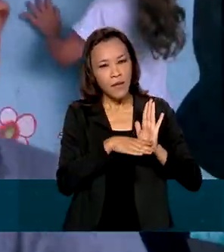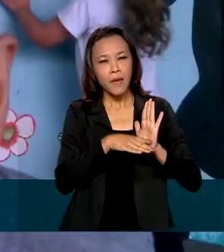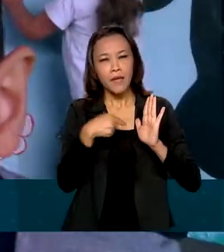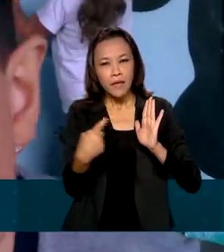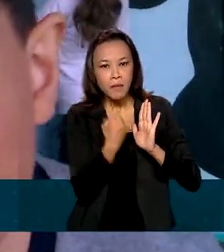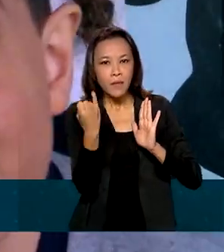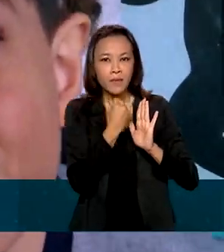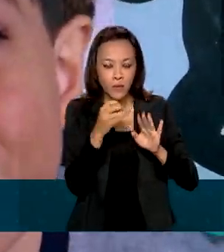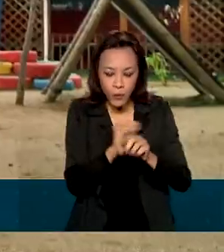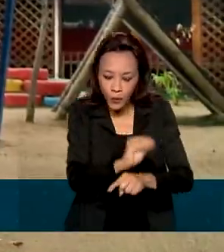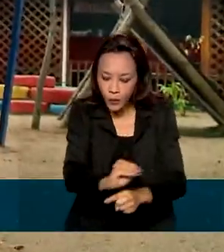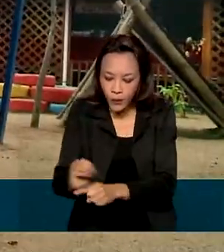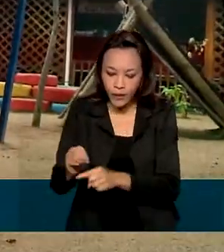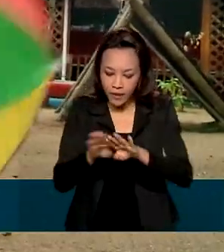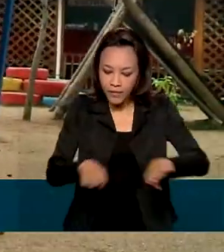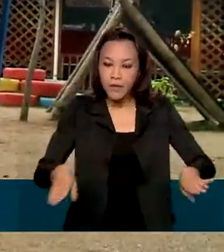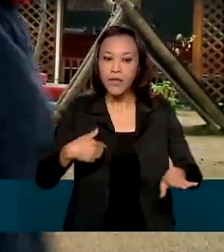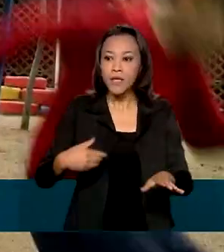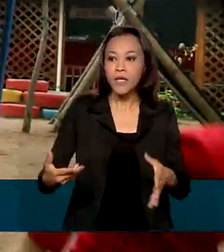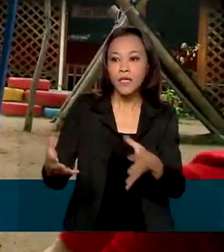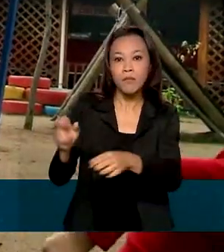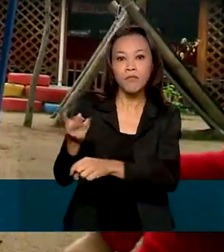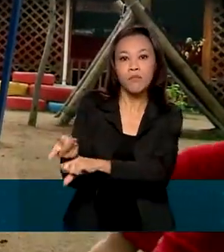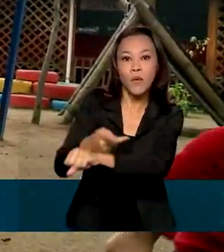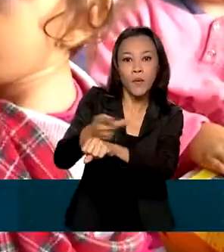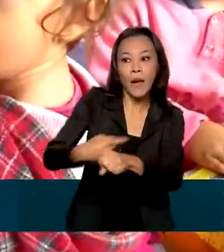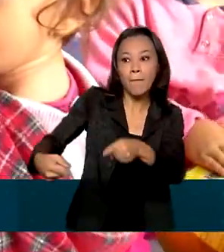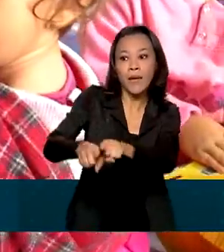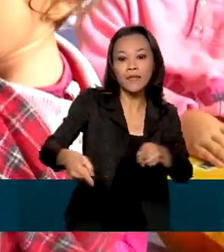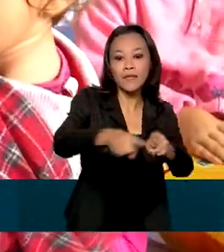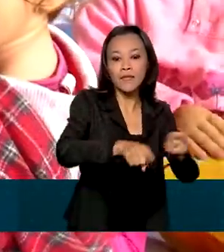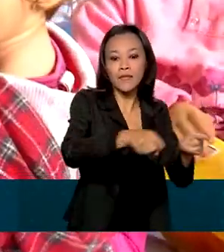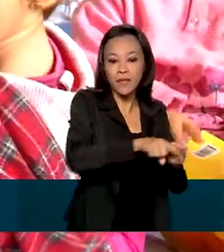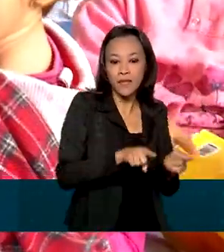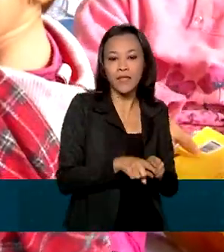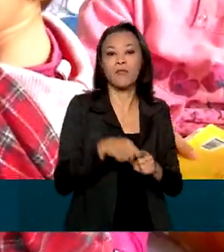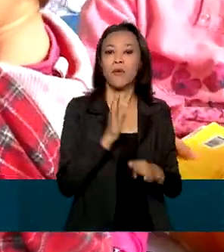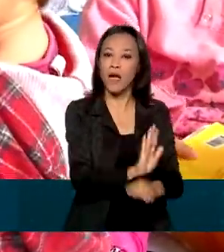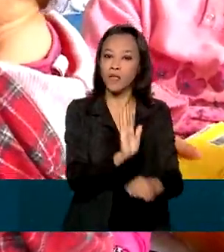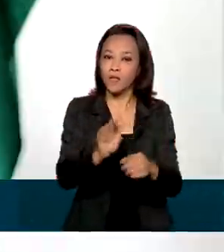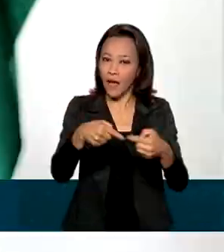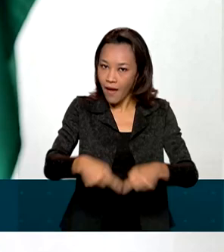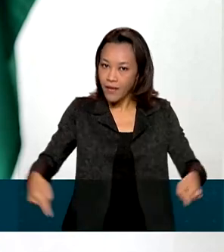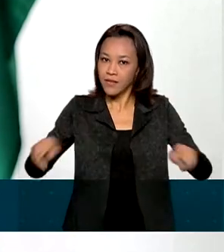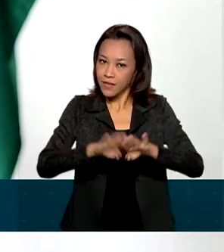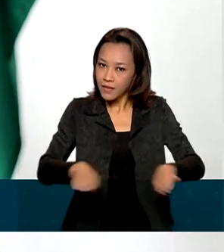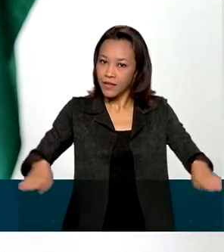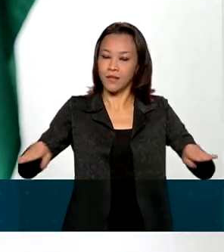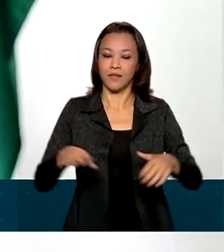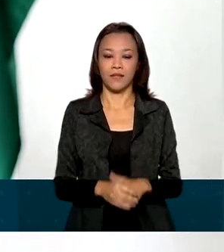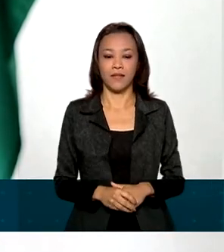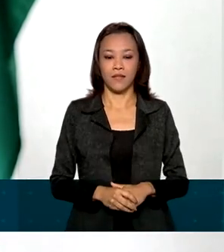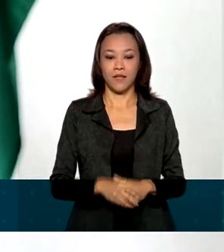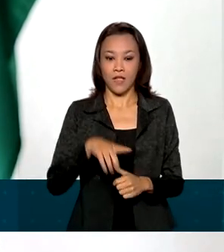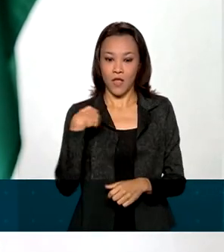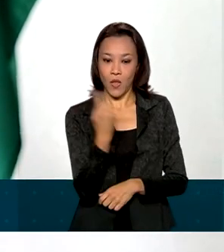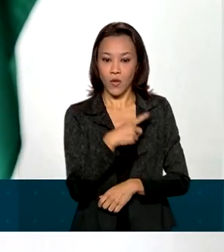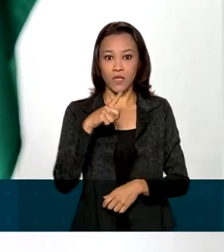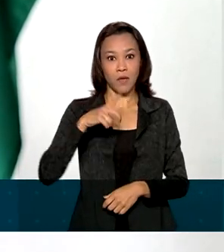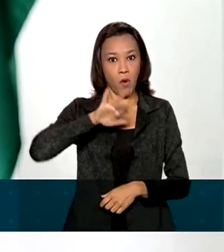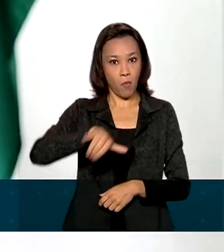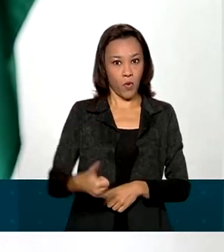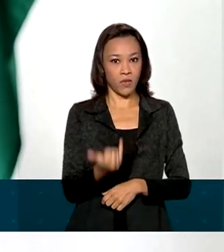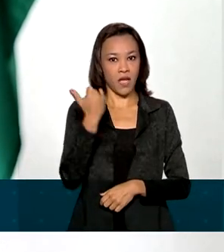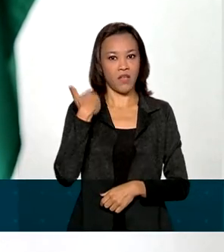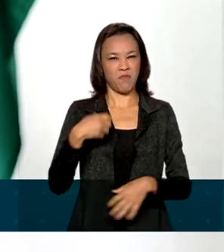novos parceiros em projetos que garantam um futuro melhor para os nossos brasileirinhos. É a oportunidade que nós temos de quebrar o